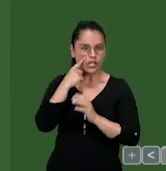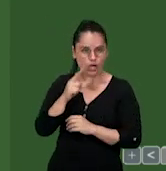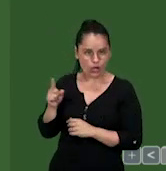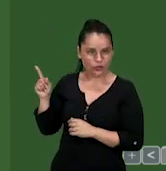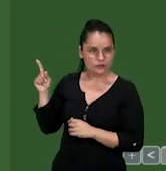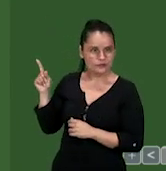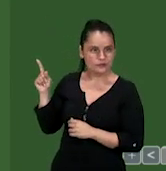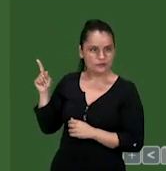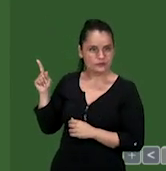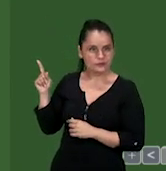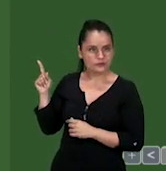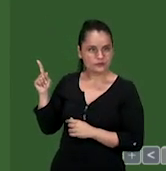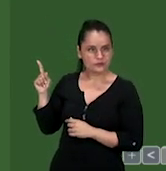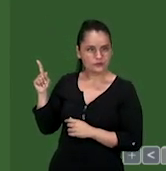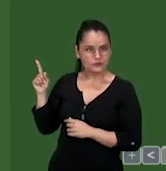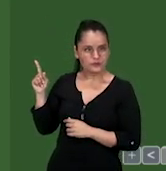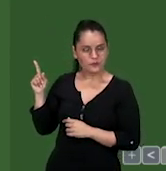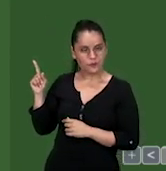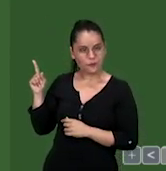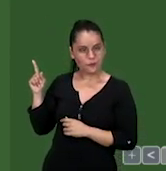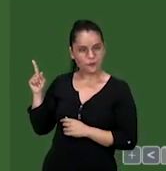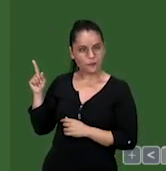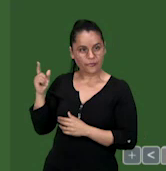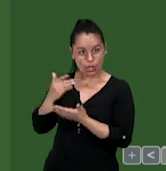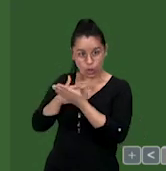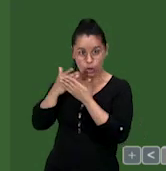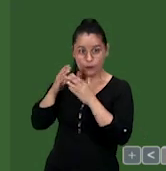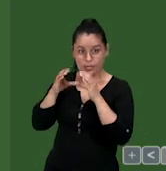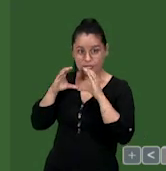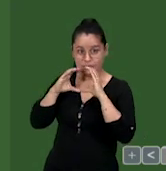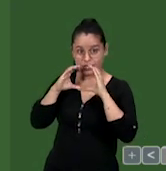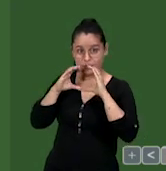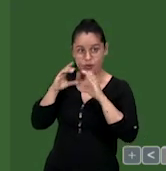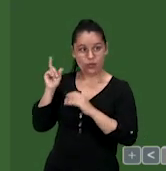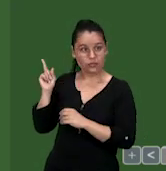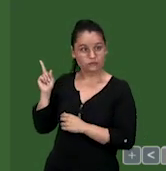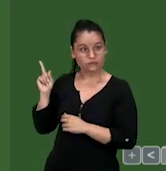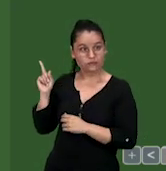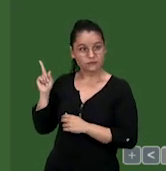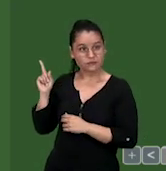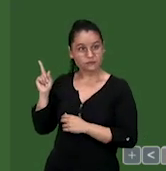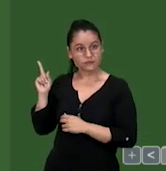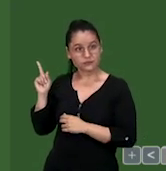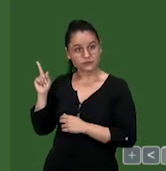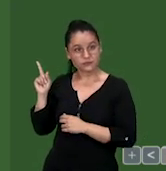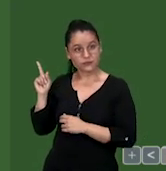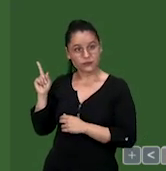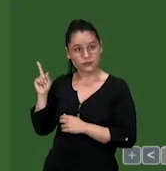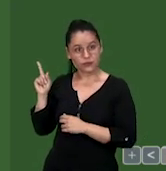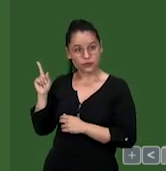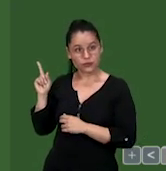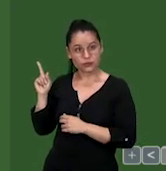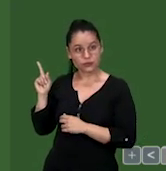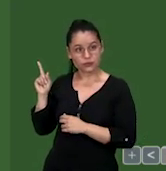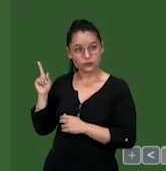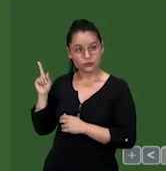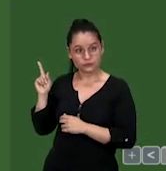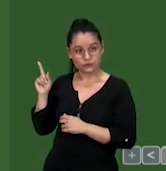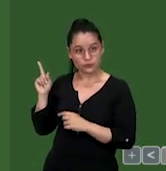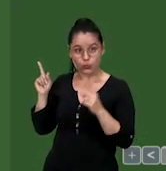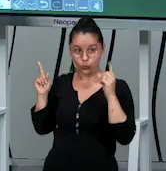imagem perdoa meu desenho de novo a pessoa aqui começa com a bola e joga pra outra pessoa aqui ó contou um